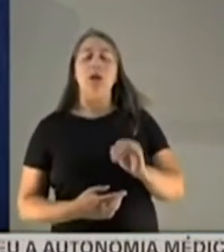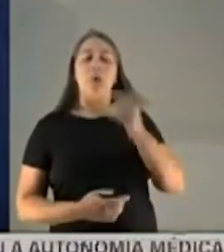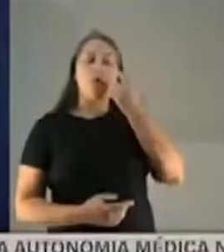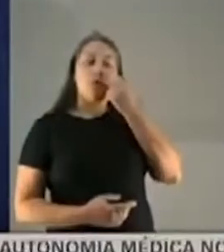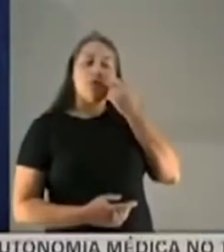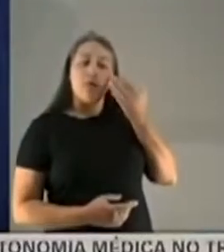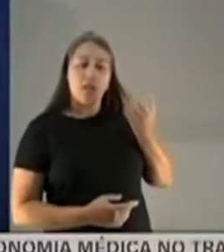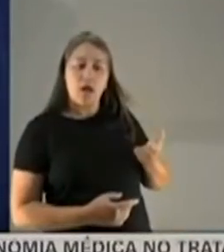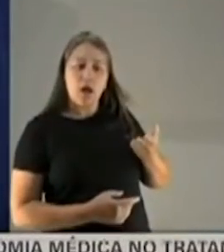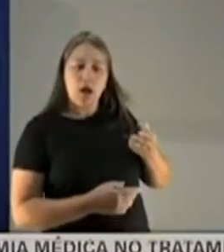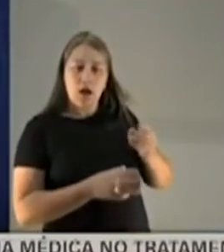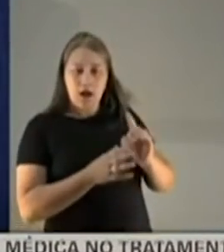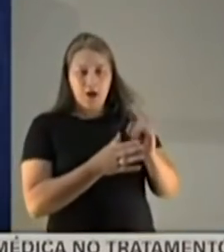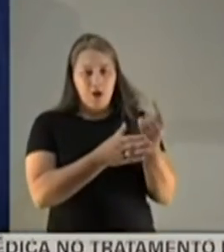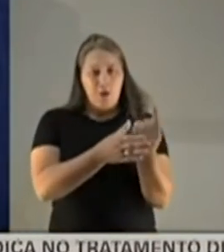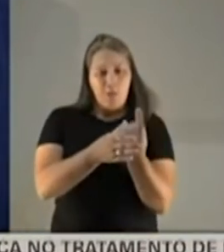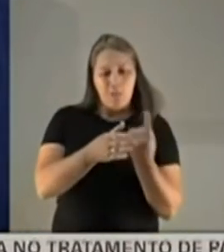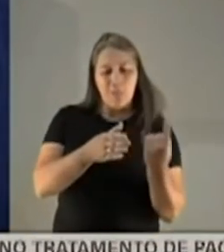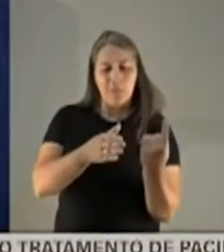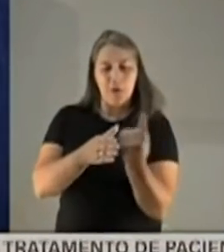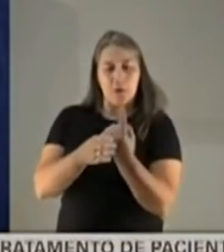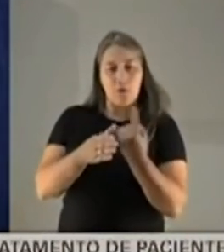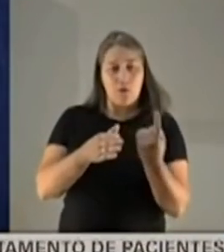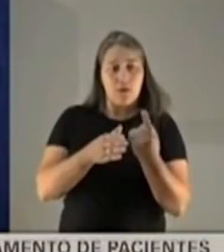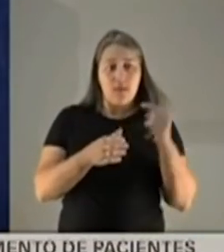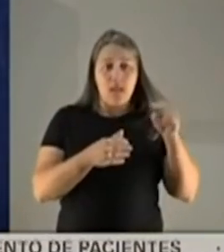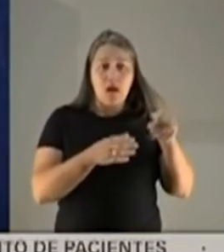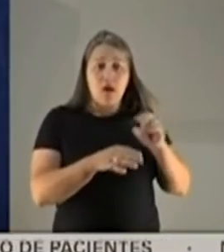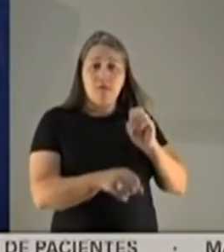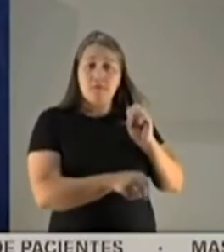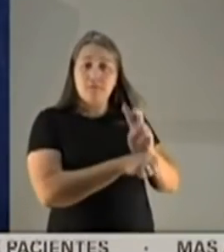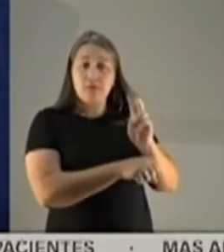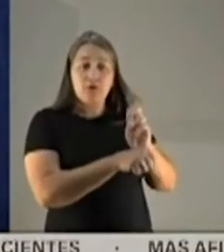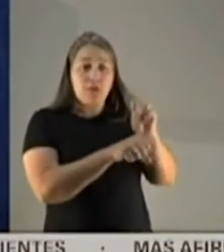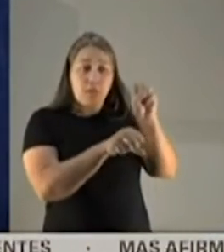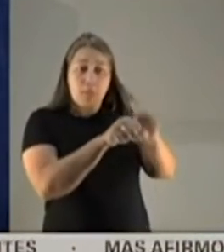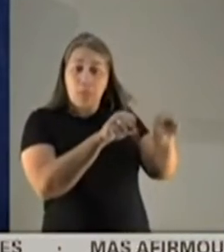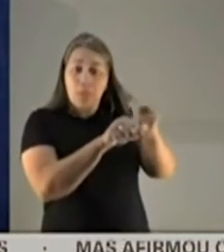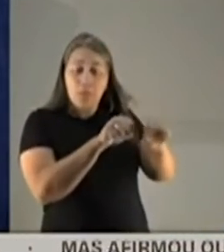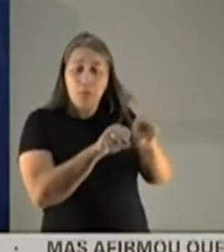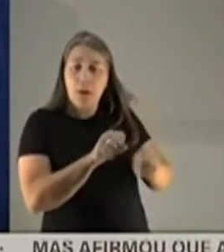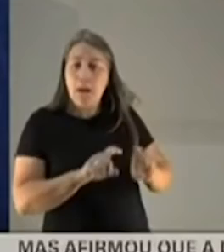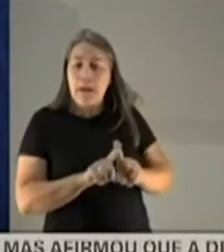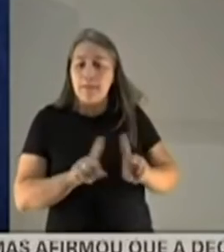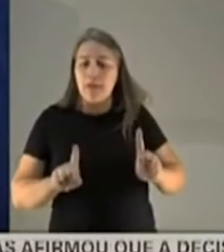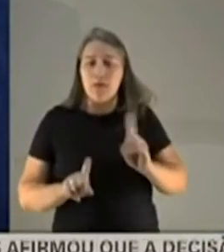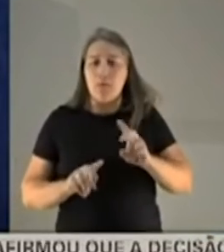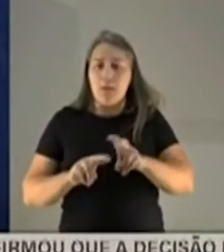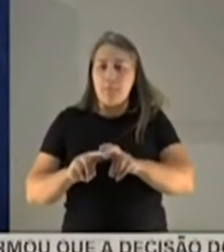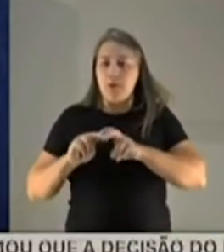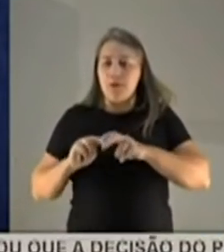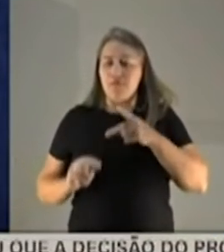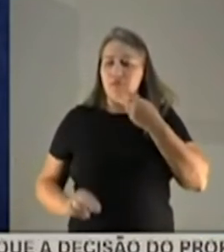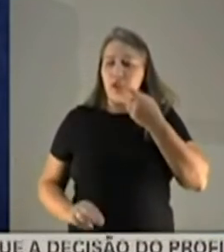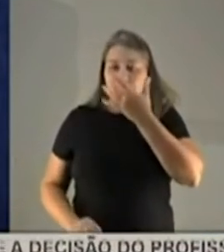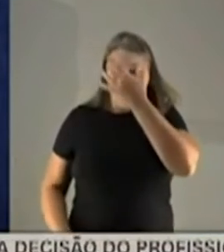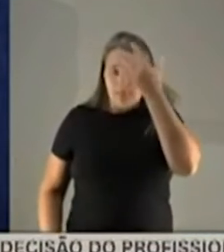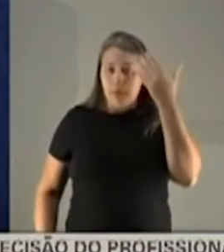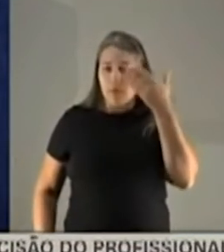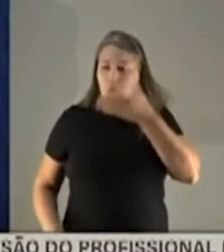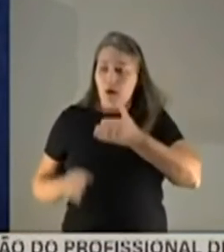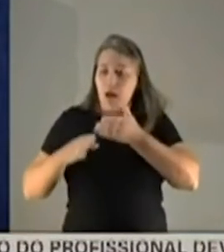viral e botar no micro-ondas, senador, os vírus vão morrer. Mas não é por isso que eu vou pedir para o paciente